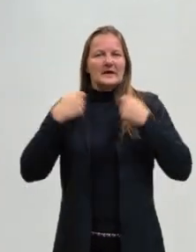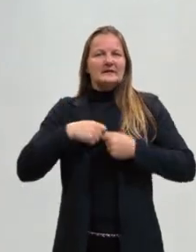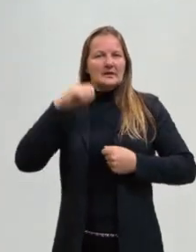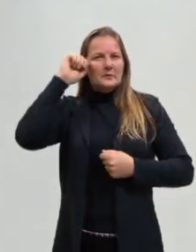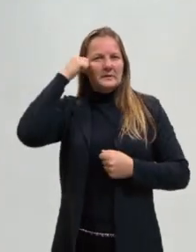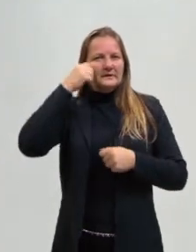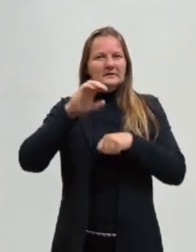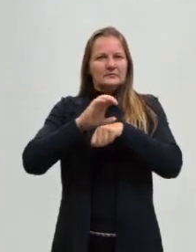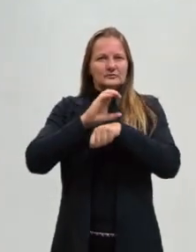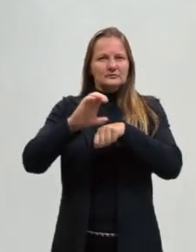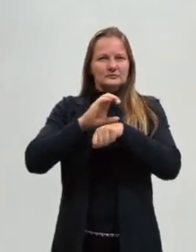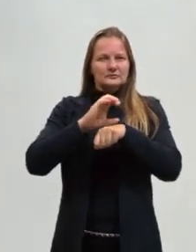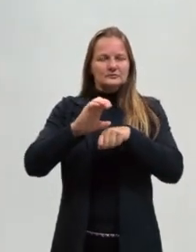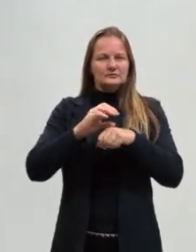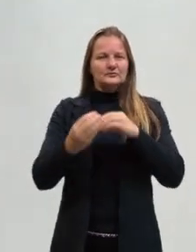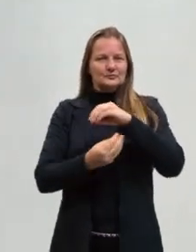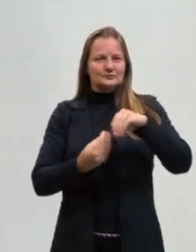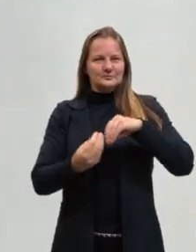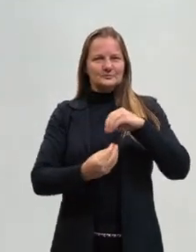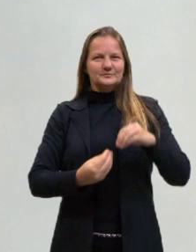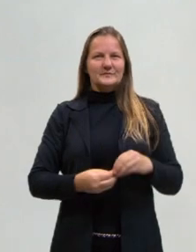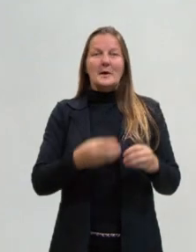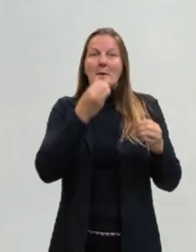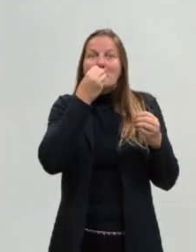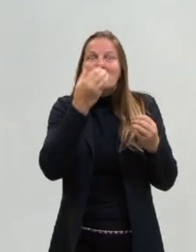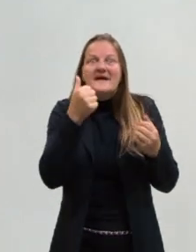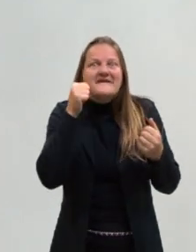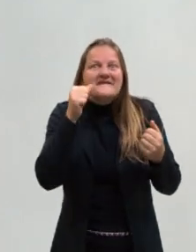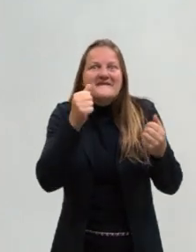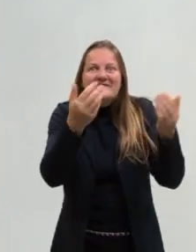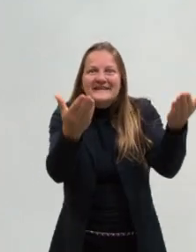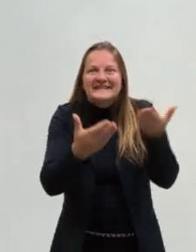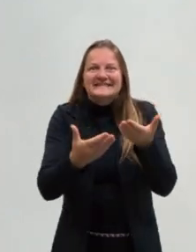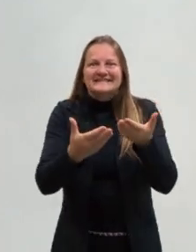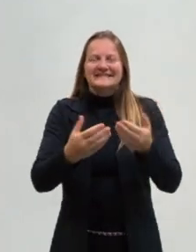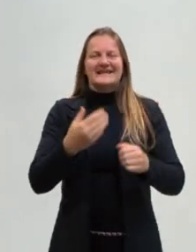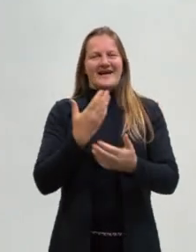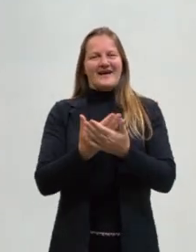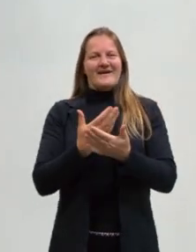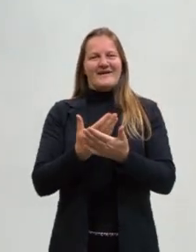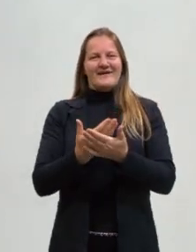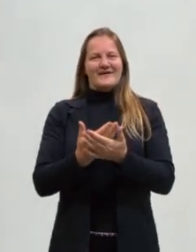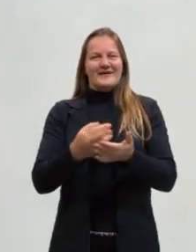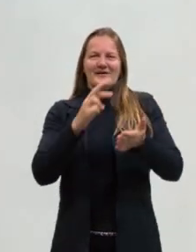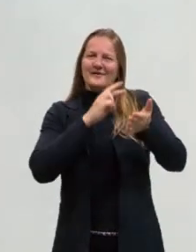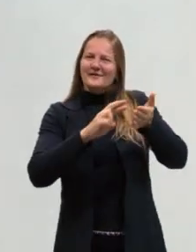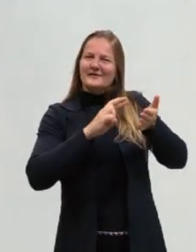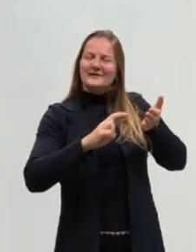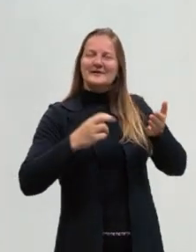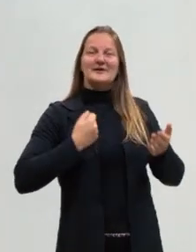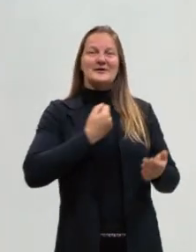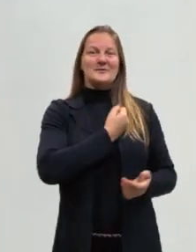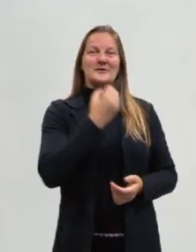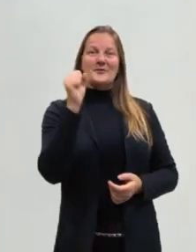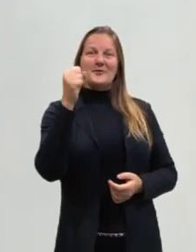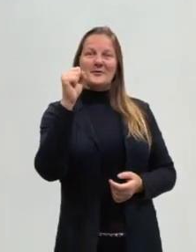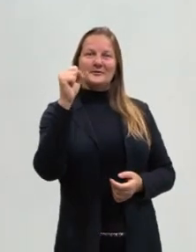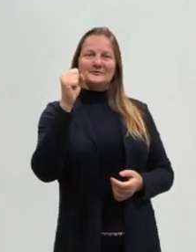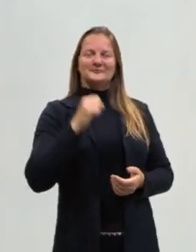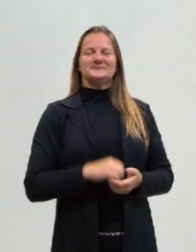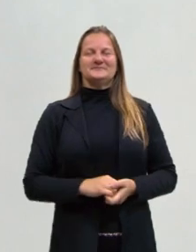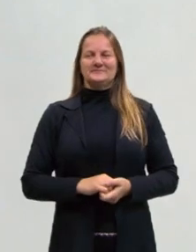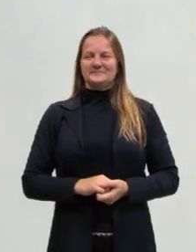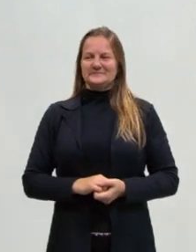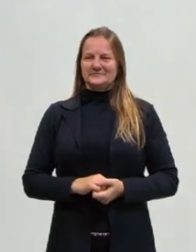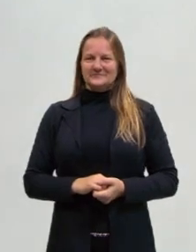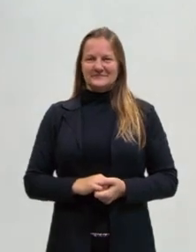cinza. Muito bem-vindos, muito bem-vindas à nossa aula de número 8. Então,